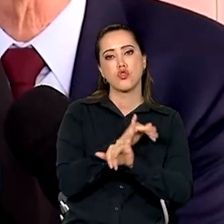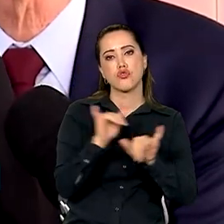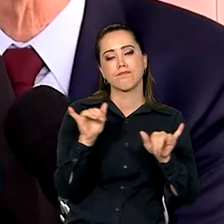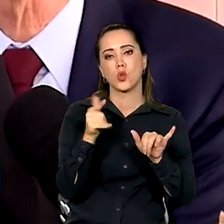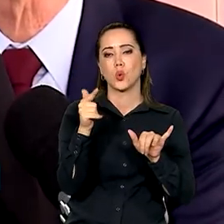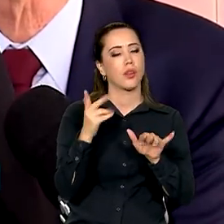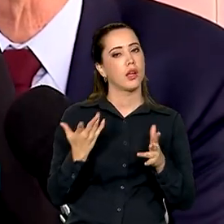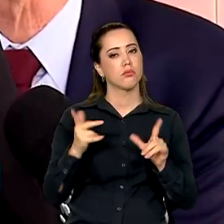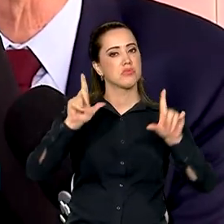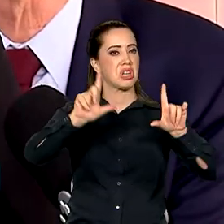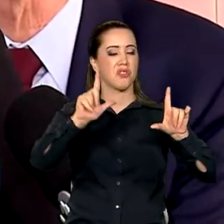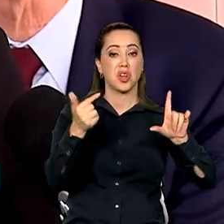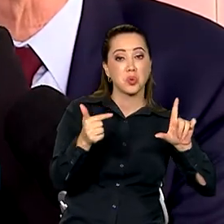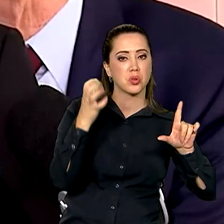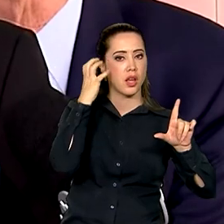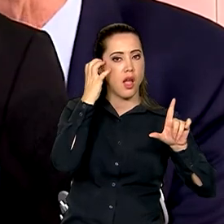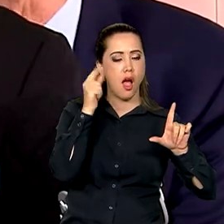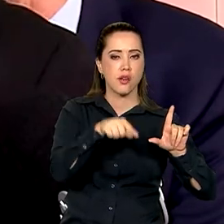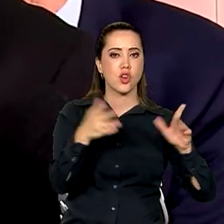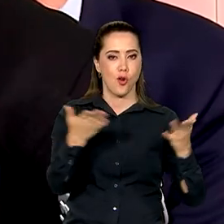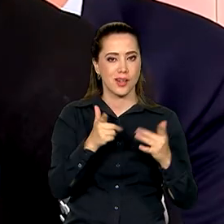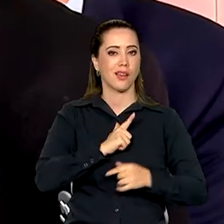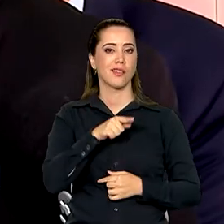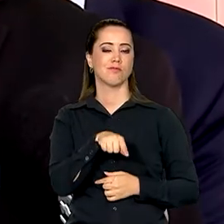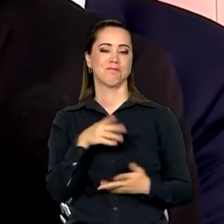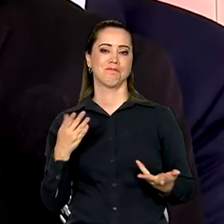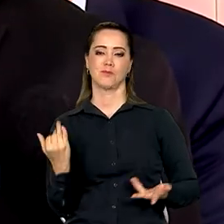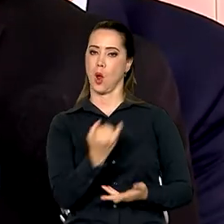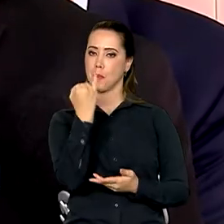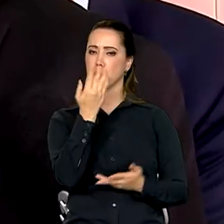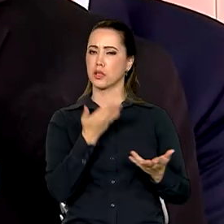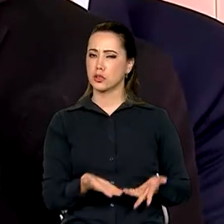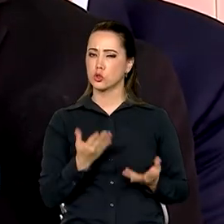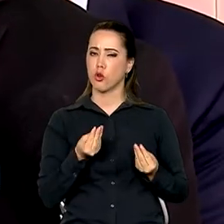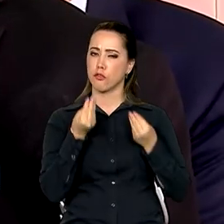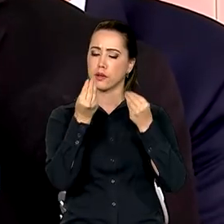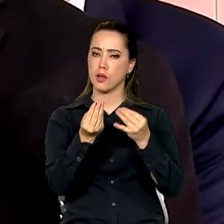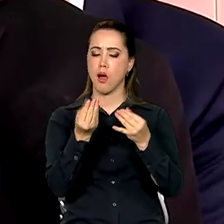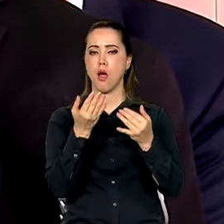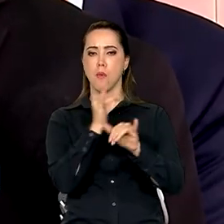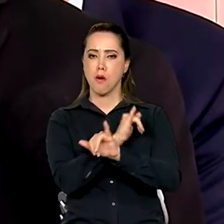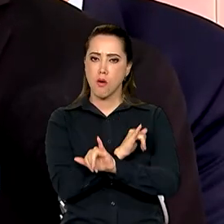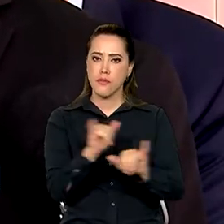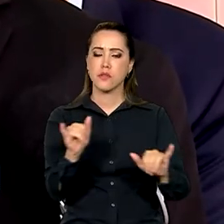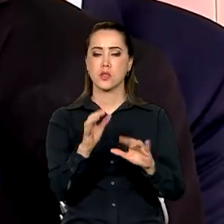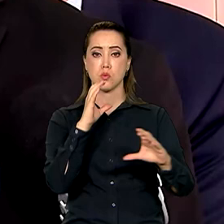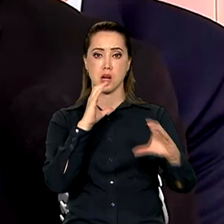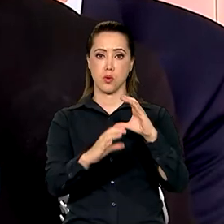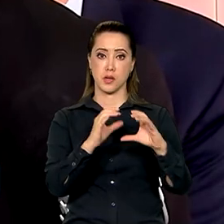é uma afirmação, uma comunicação que traz para a população,